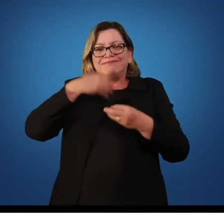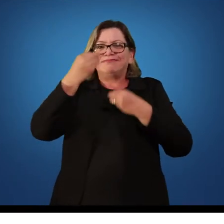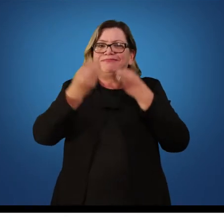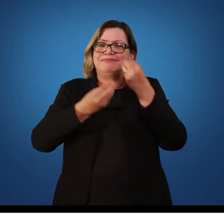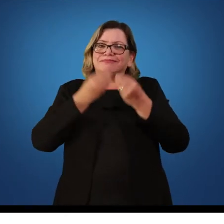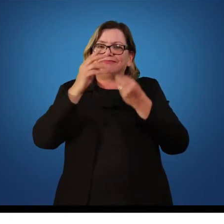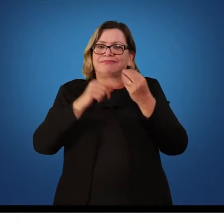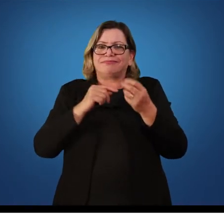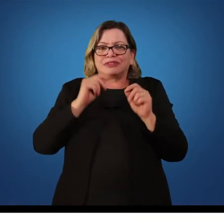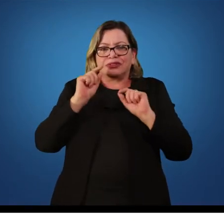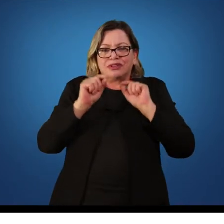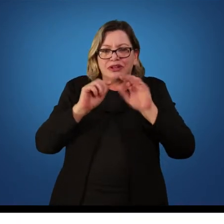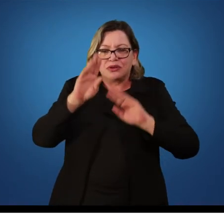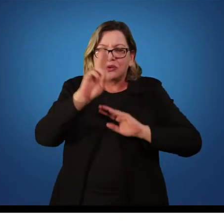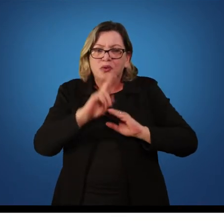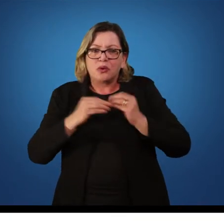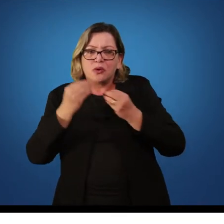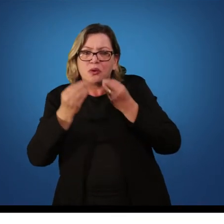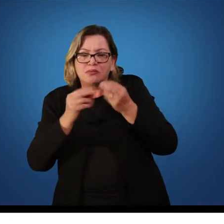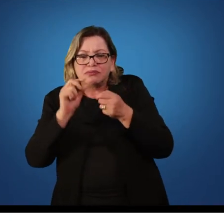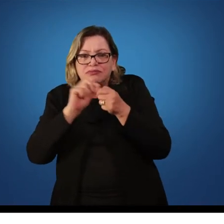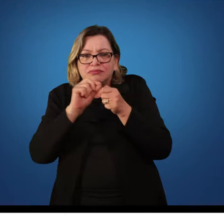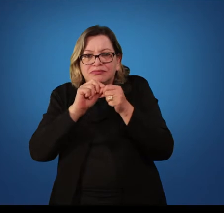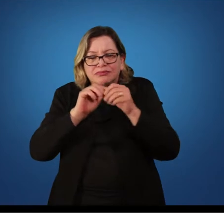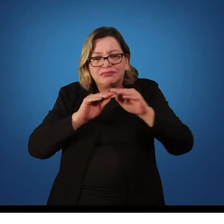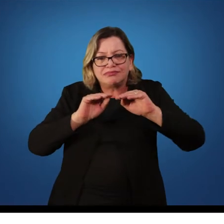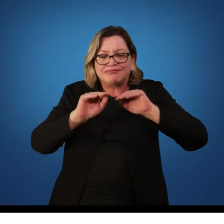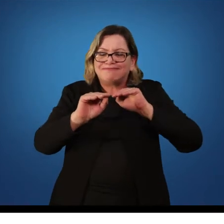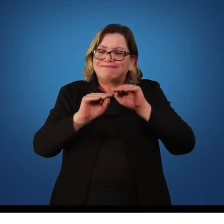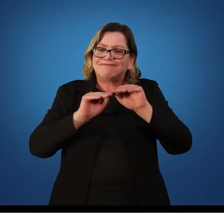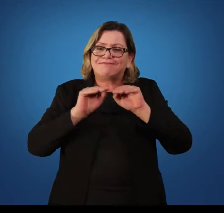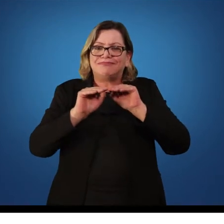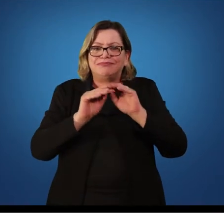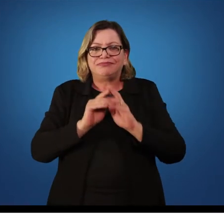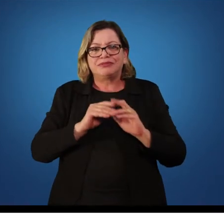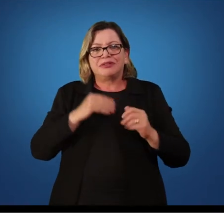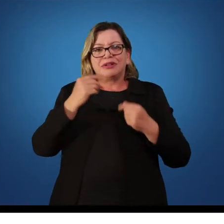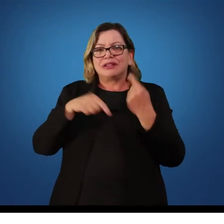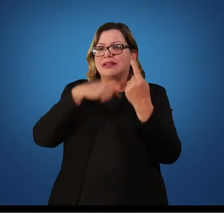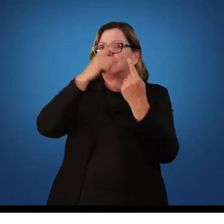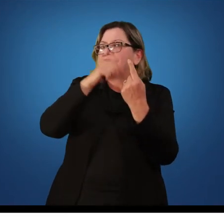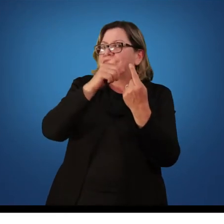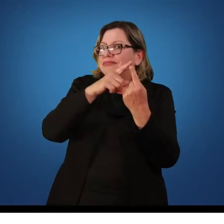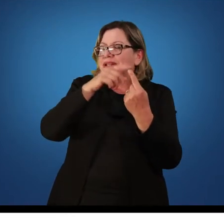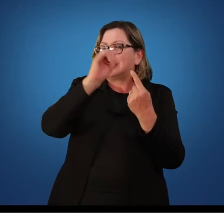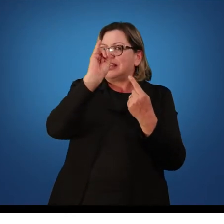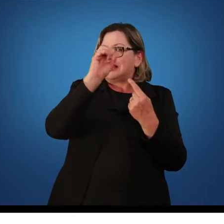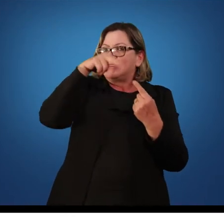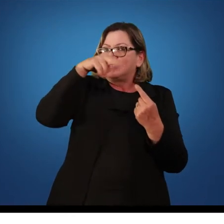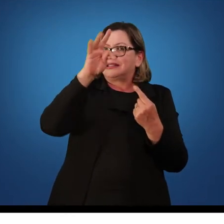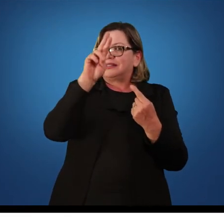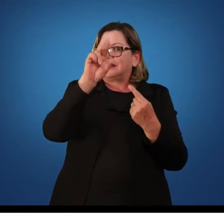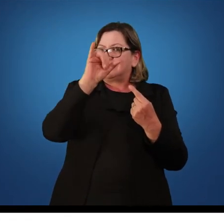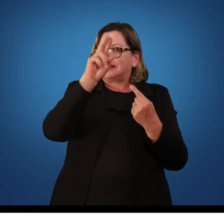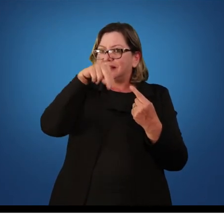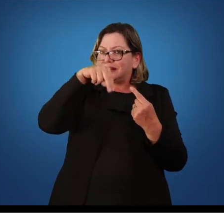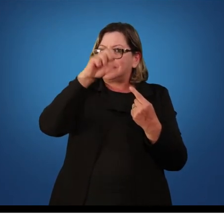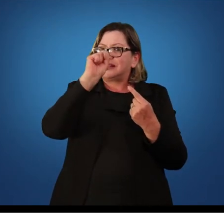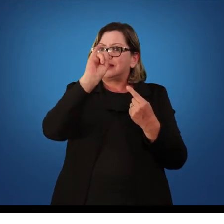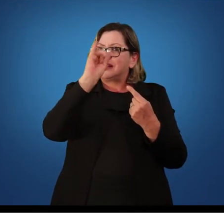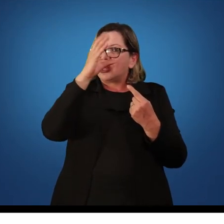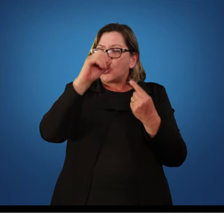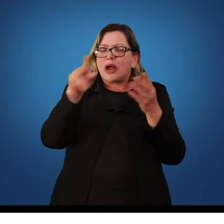considerada durante e após o desempenho da habilidade motora. Então, o feedback intrínseco é do aluno, é do